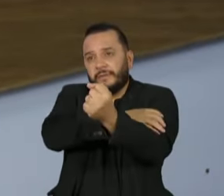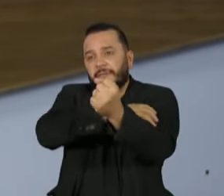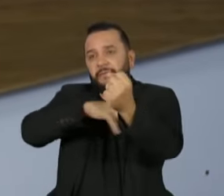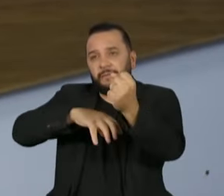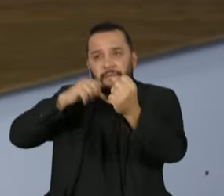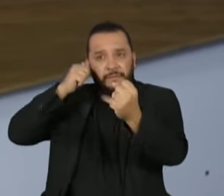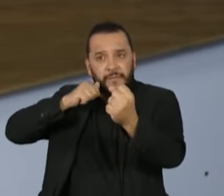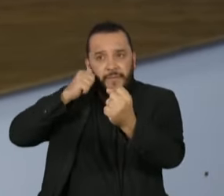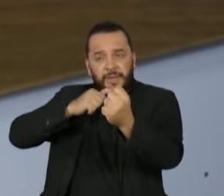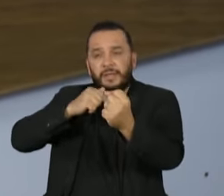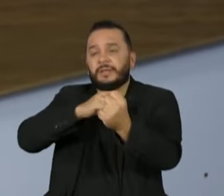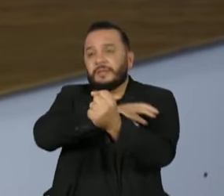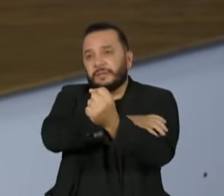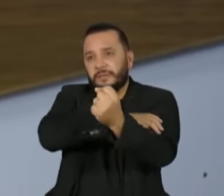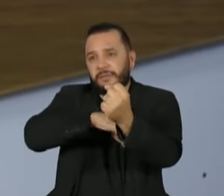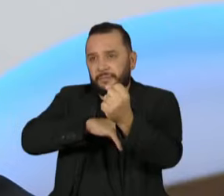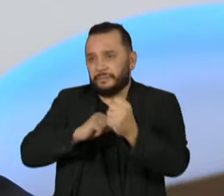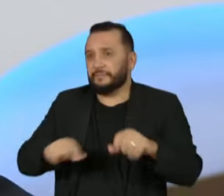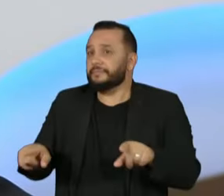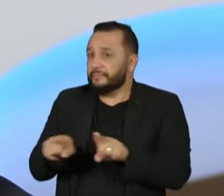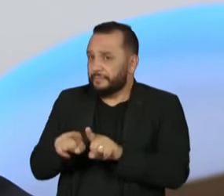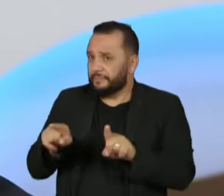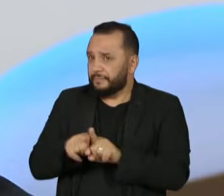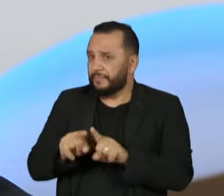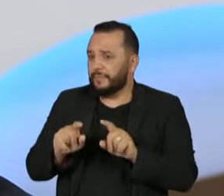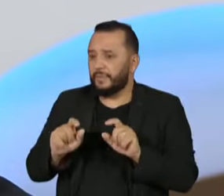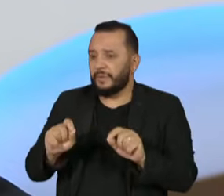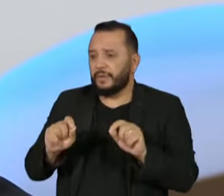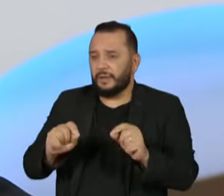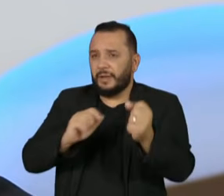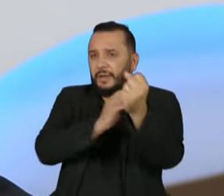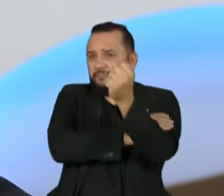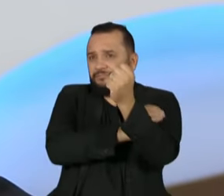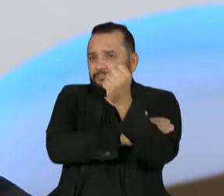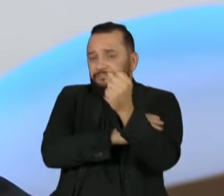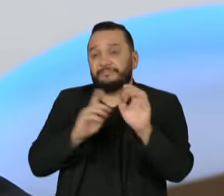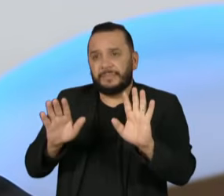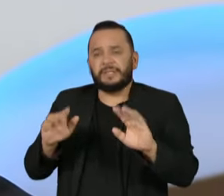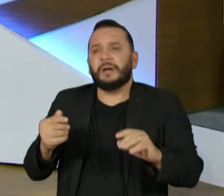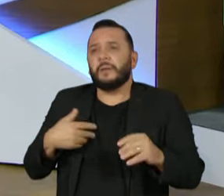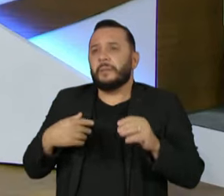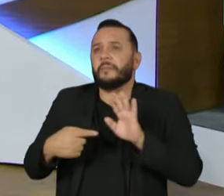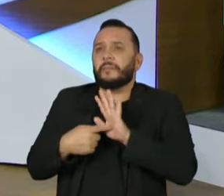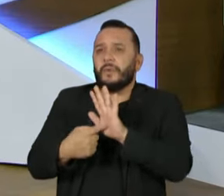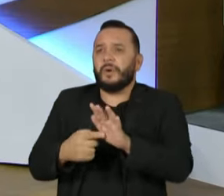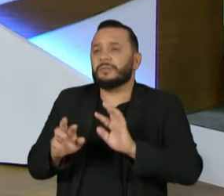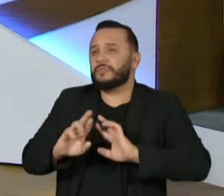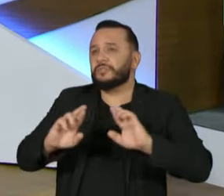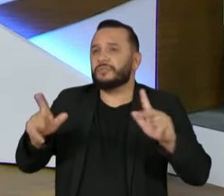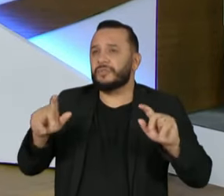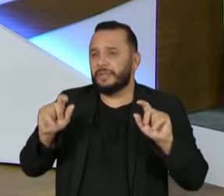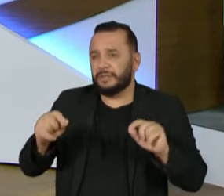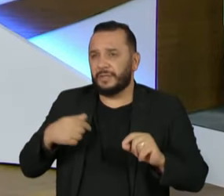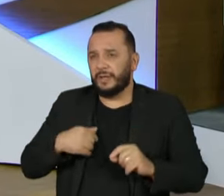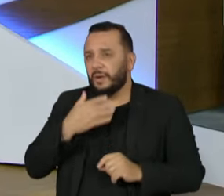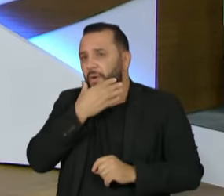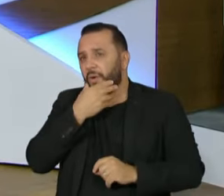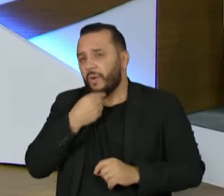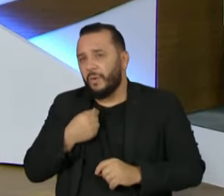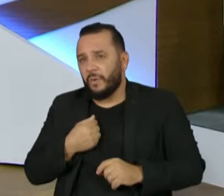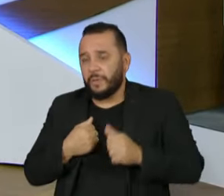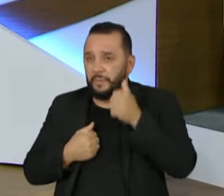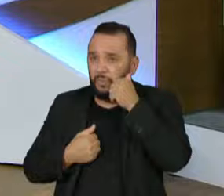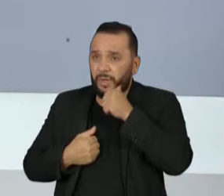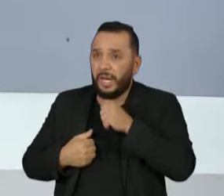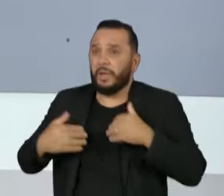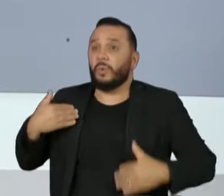atravessa o movimento feminista diz respeito à diferença biológica entre homens e mulheres. Então, uma